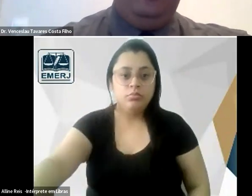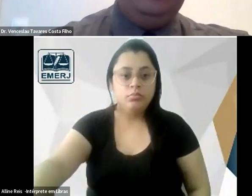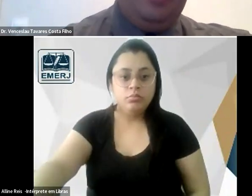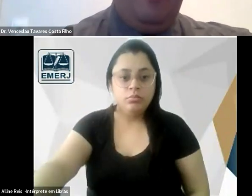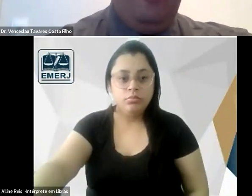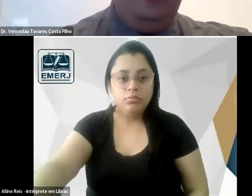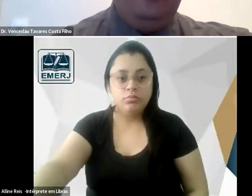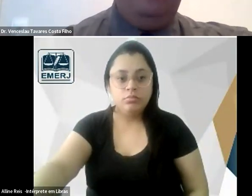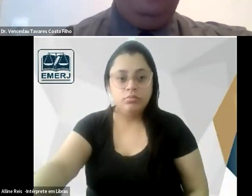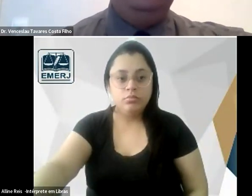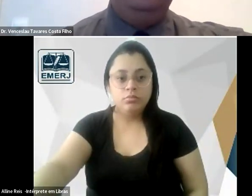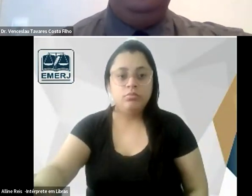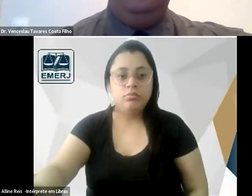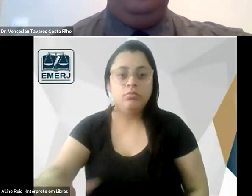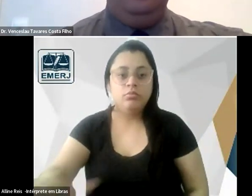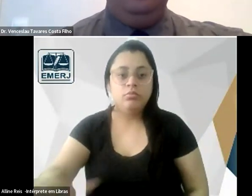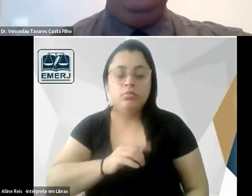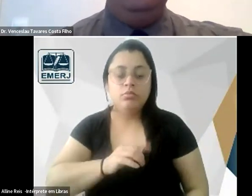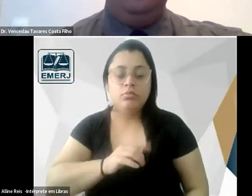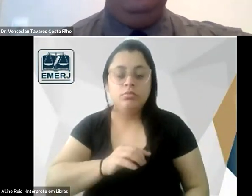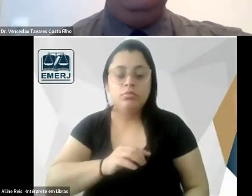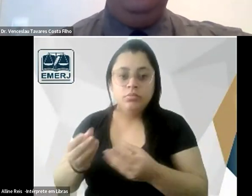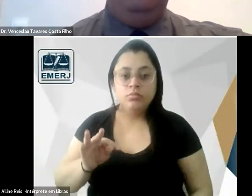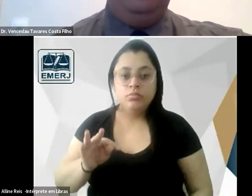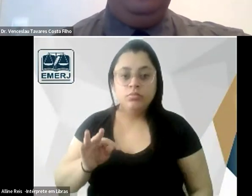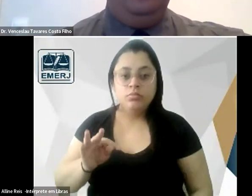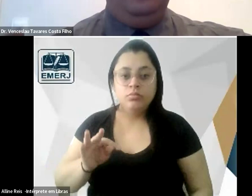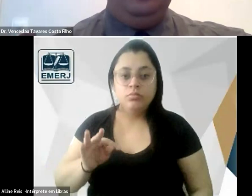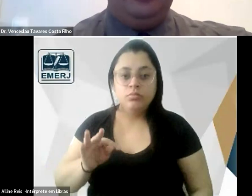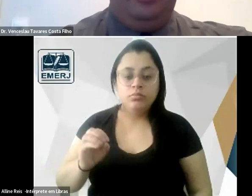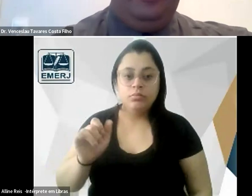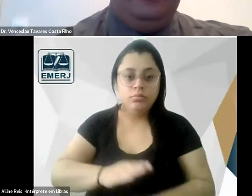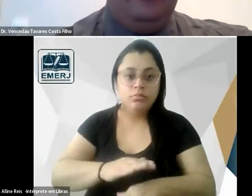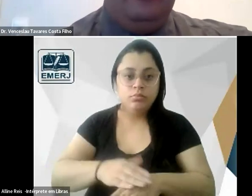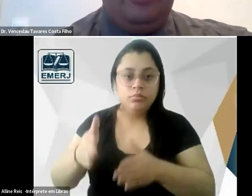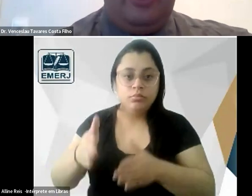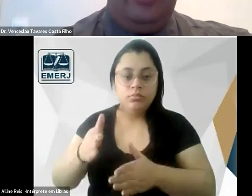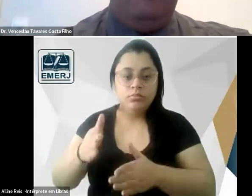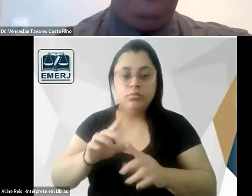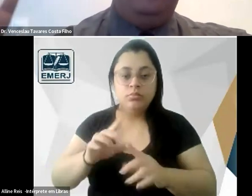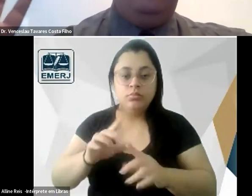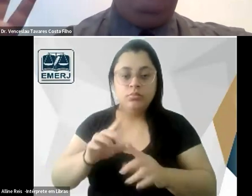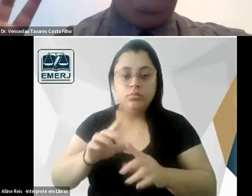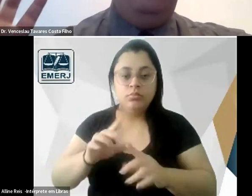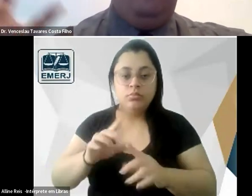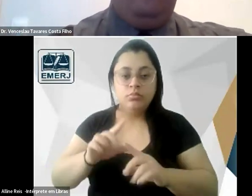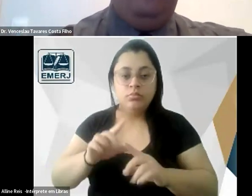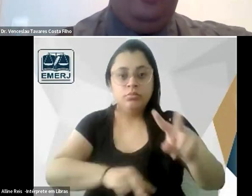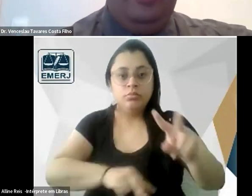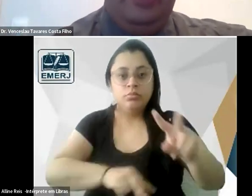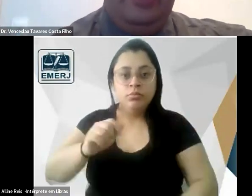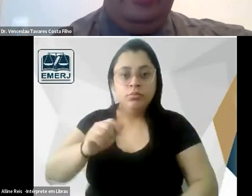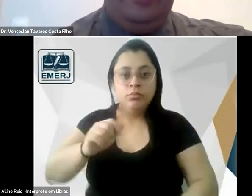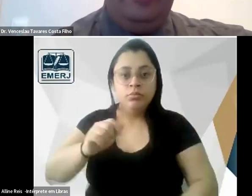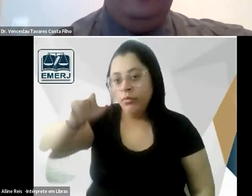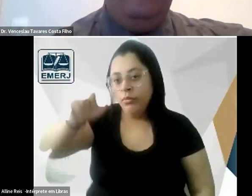influenciar muito Tobias naquele tempo e ele enxerga então a Alemanha como um foco